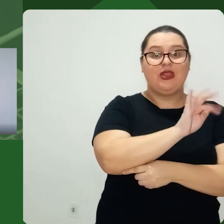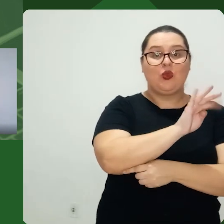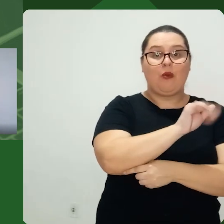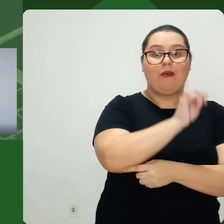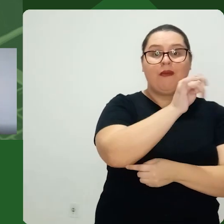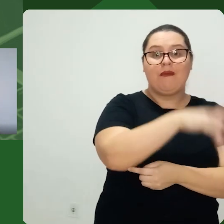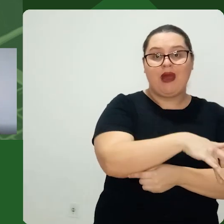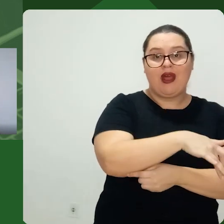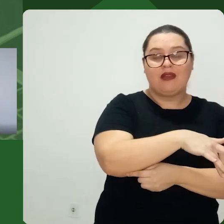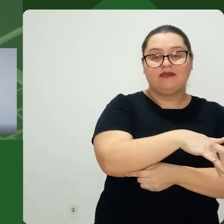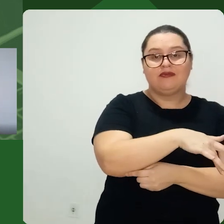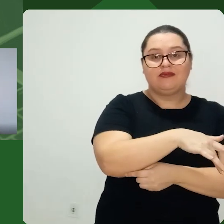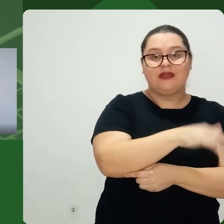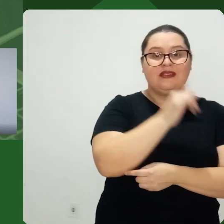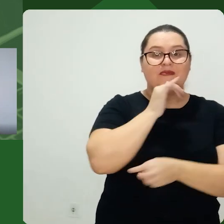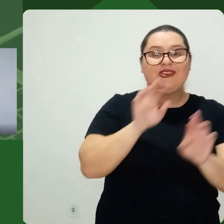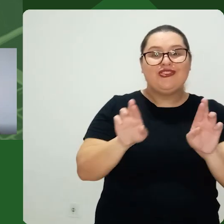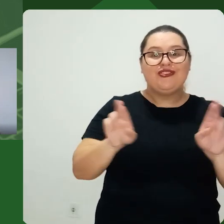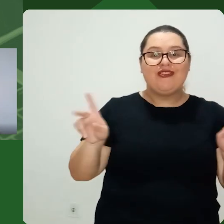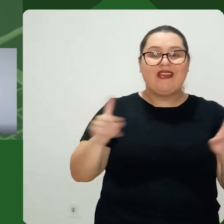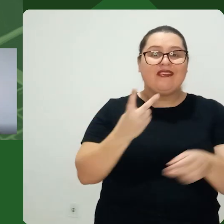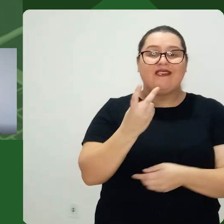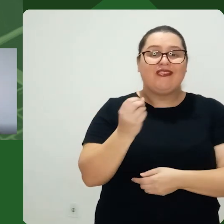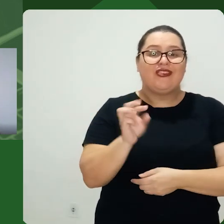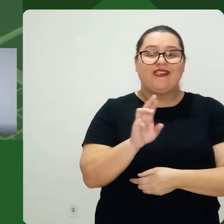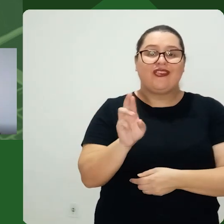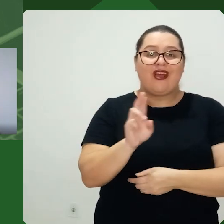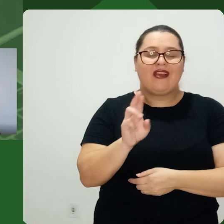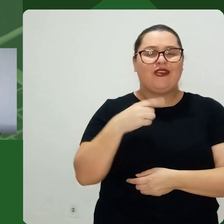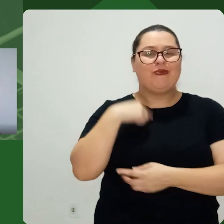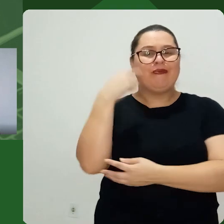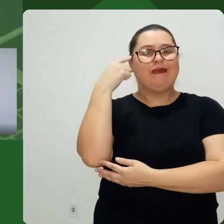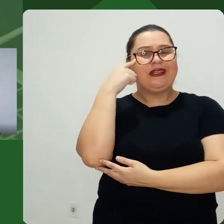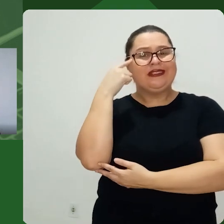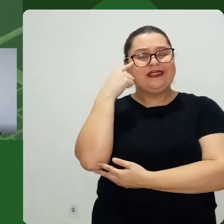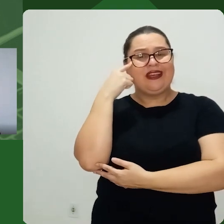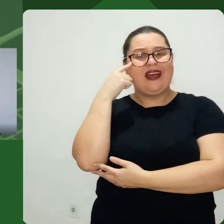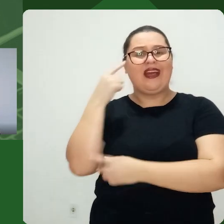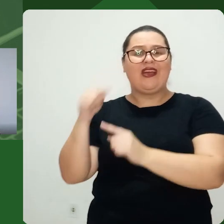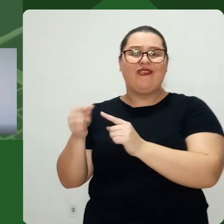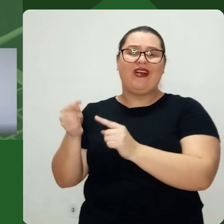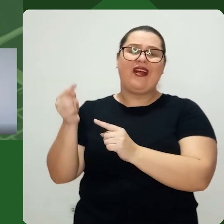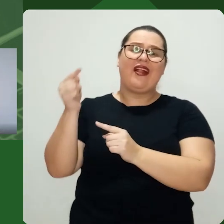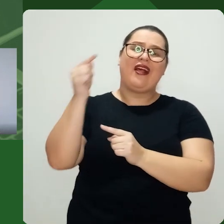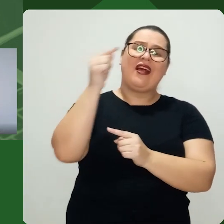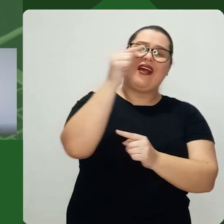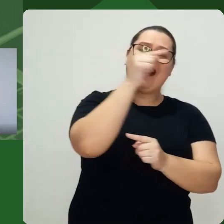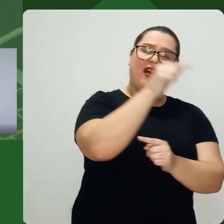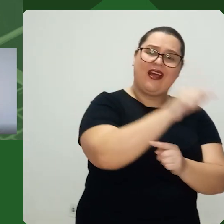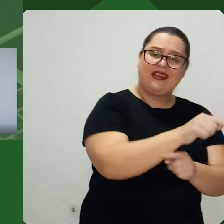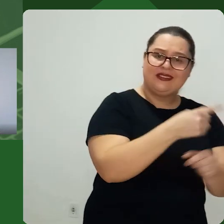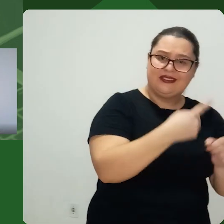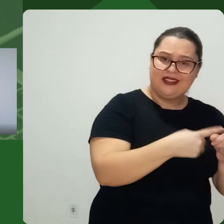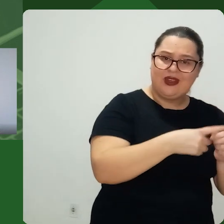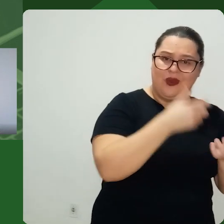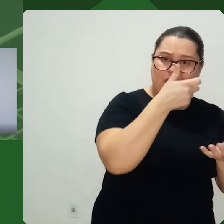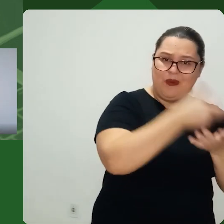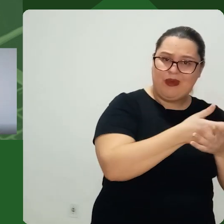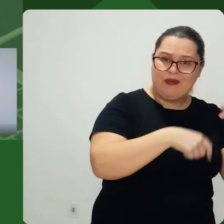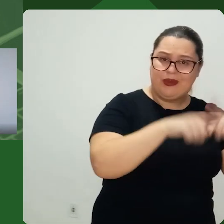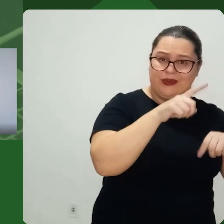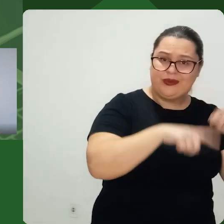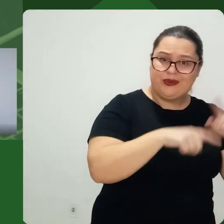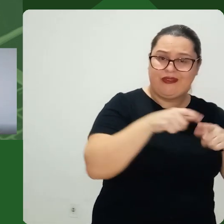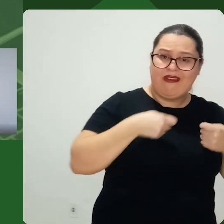diferença Do Do preço É 20 reais Ah, mas aí Eu vou pensar assim Tia, eu vou ter que Até em Bituba Para